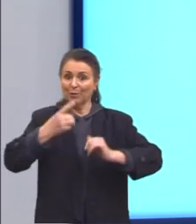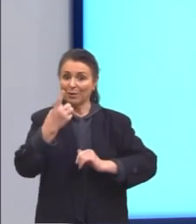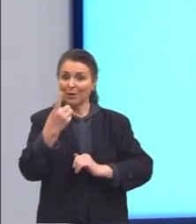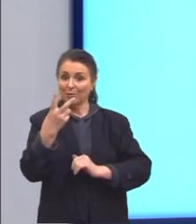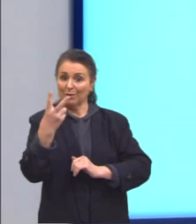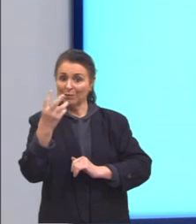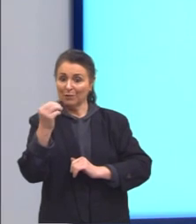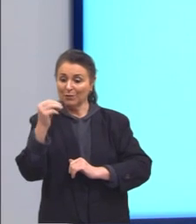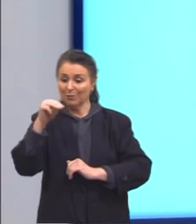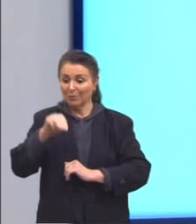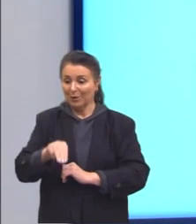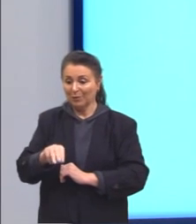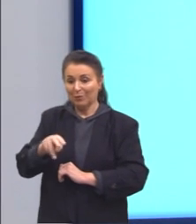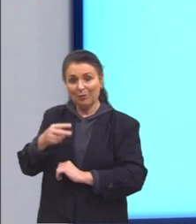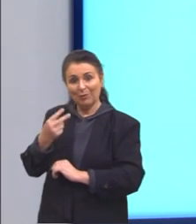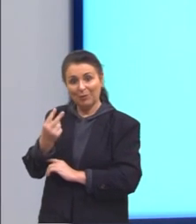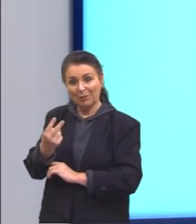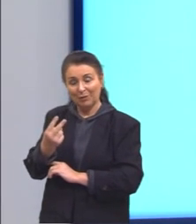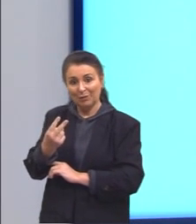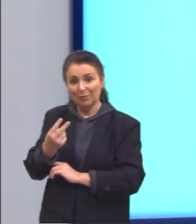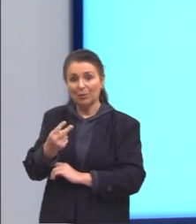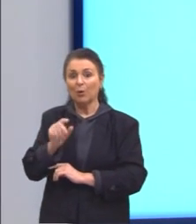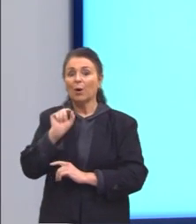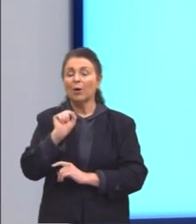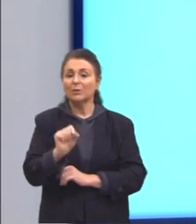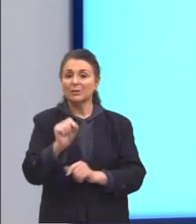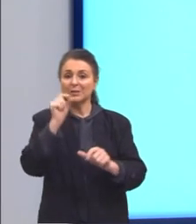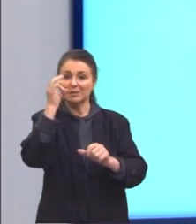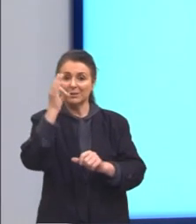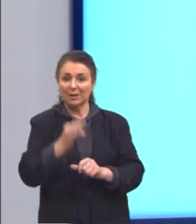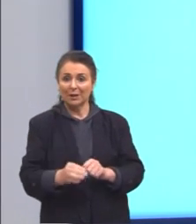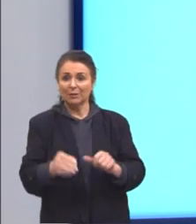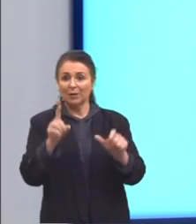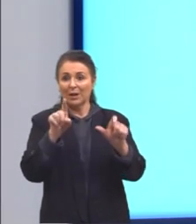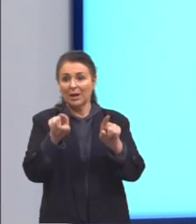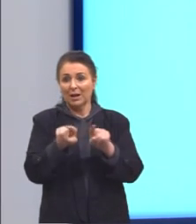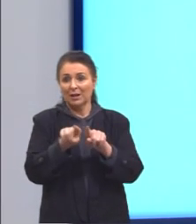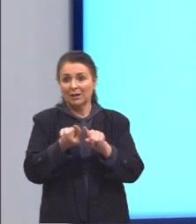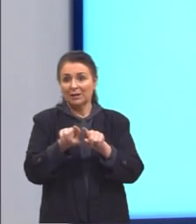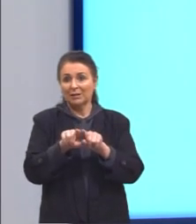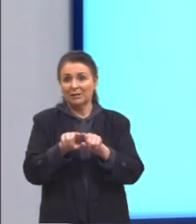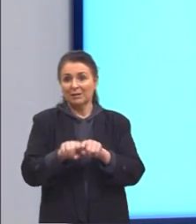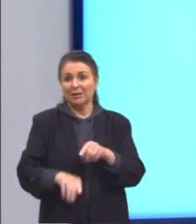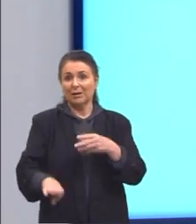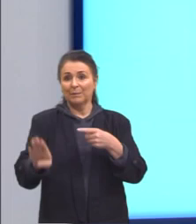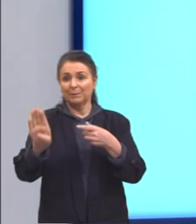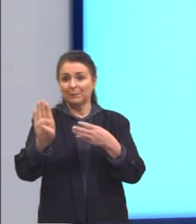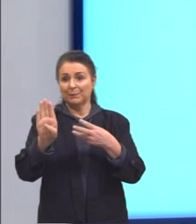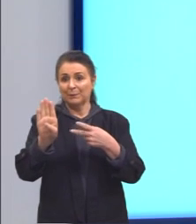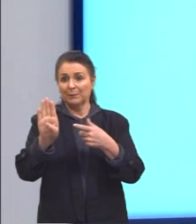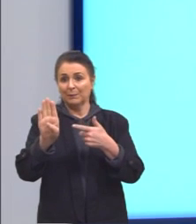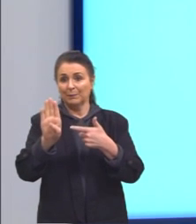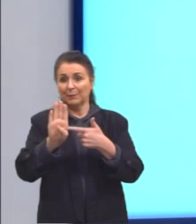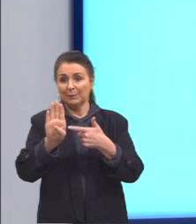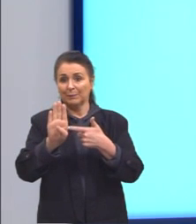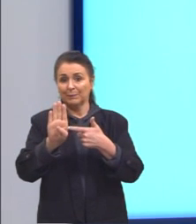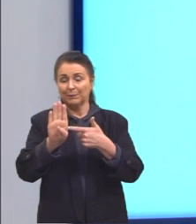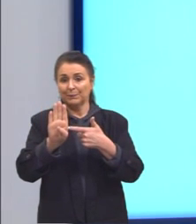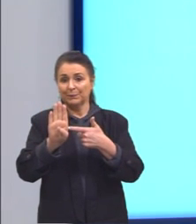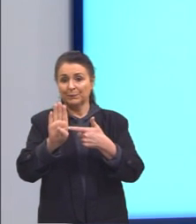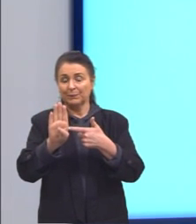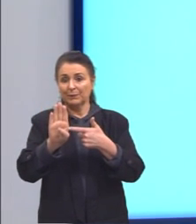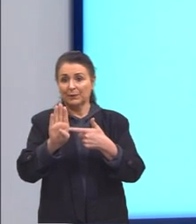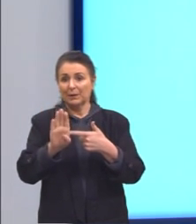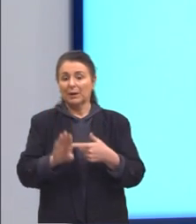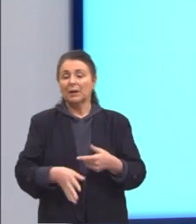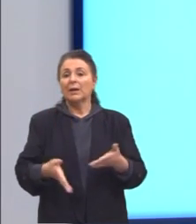metros quadrados. Então, a alternativa correta é letra E. Certinho, gente. Essa questão nós trabalhamos, então,